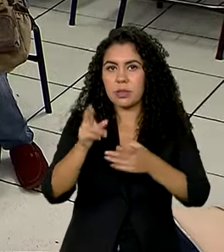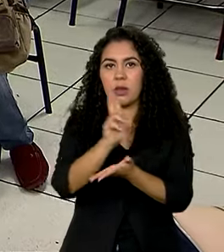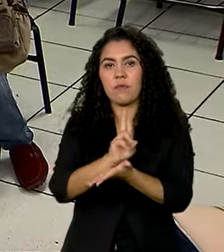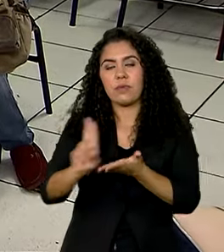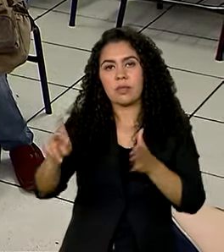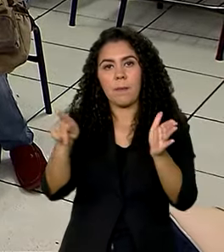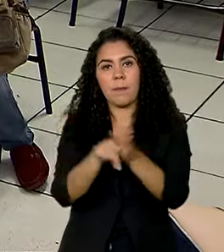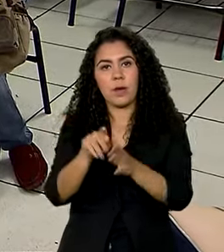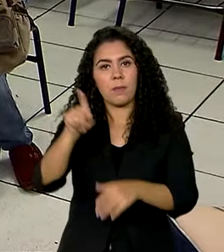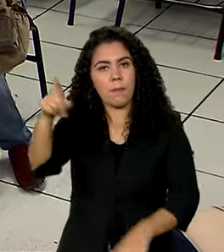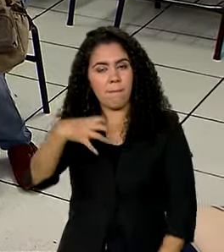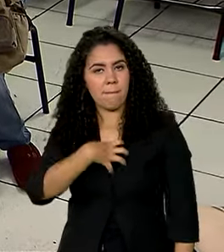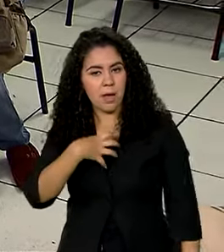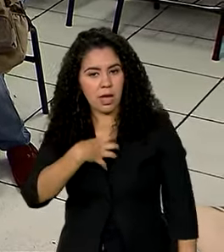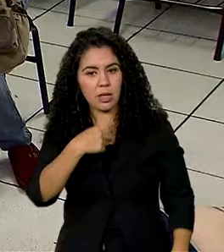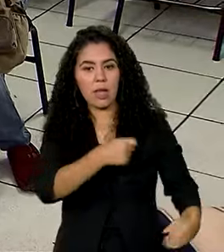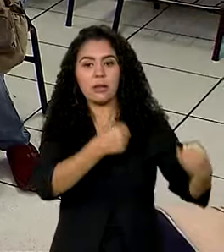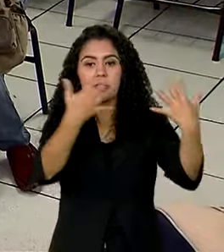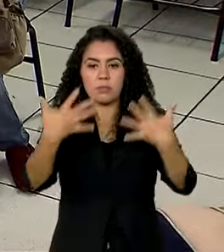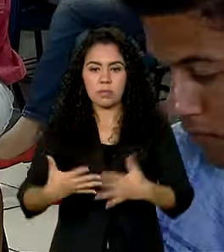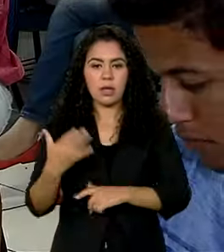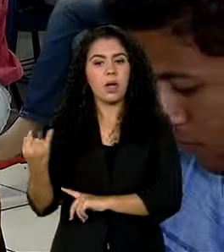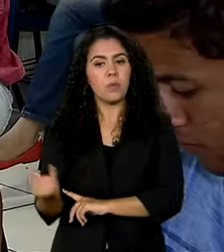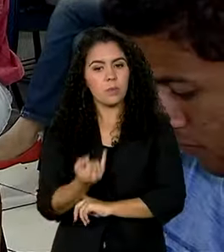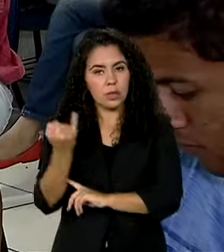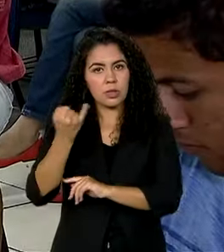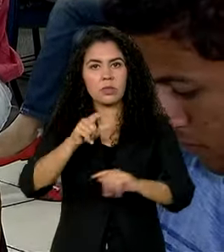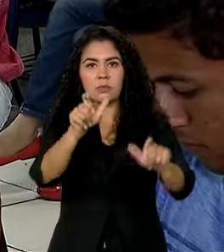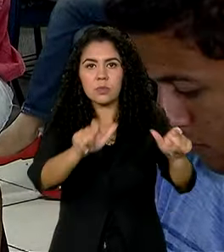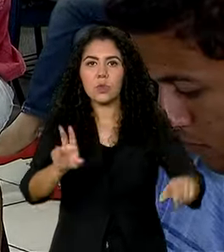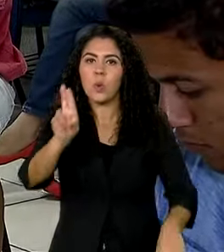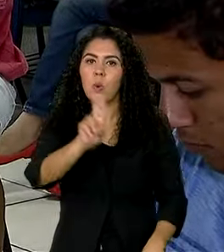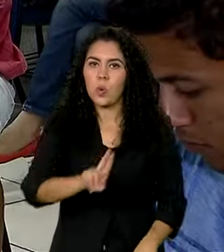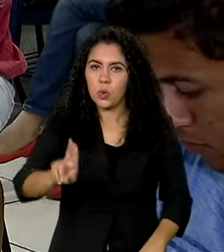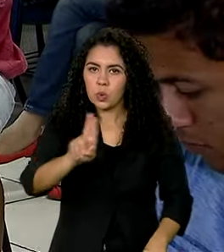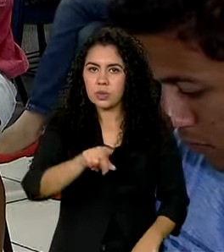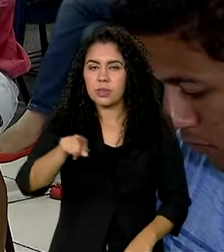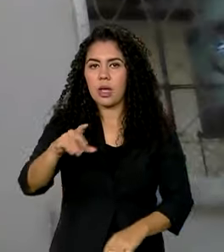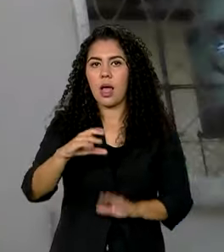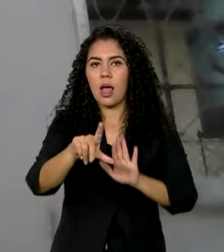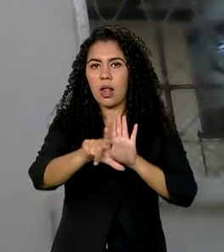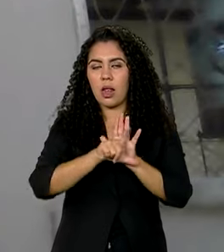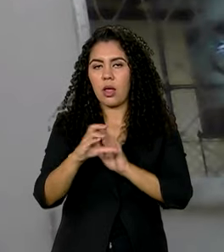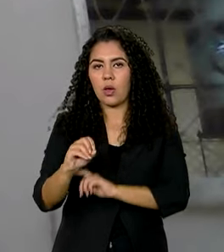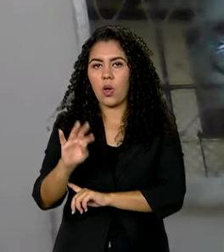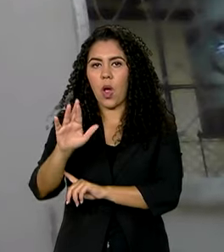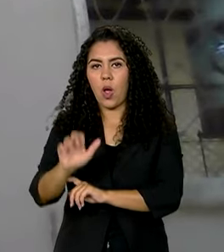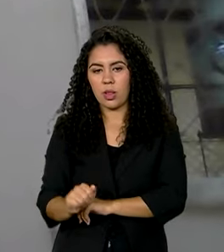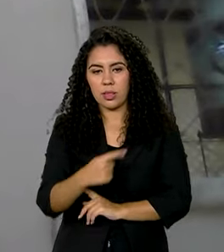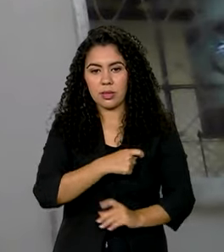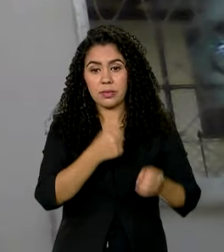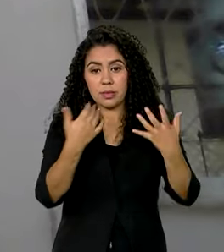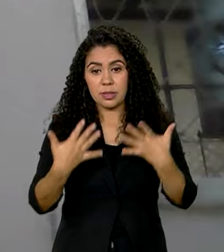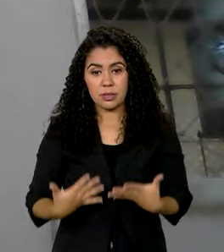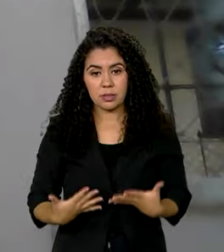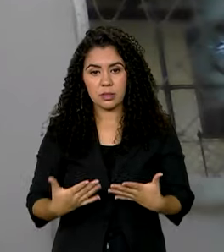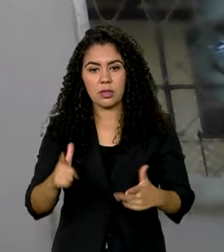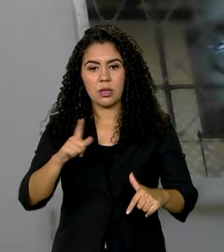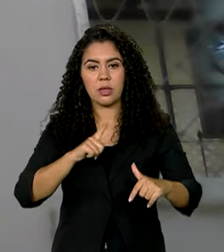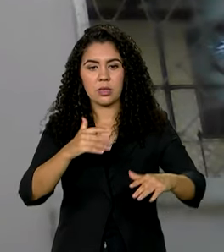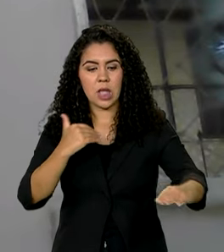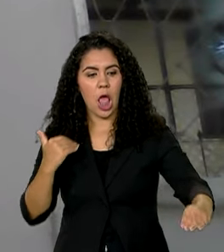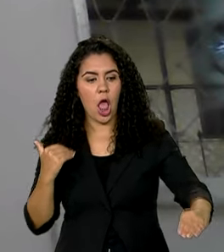Ela destaca a importância das pessoas usarem o sistema de cotas. Não vai igualar